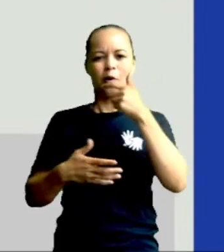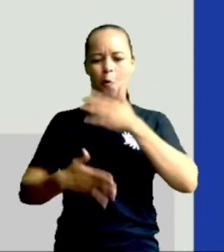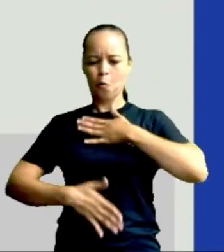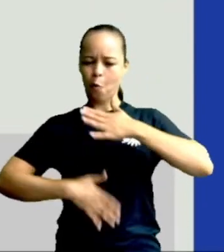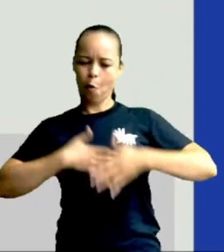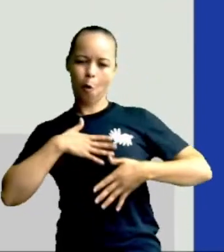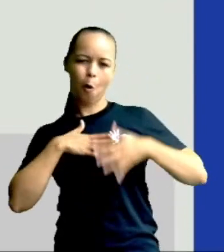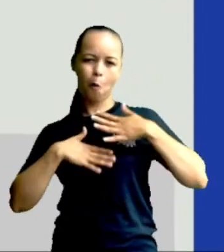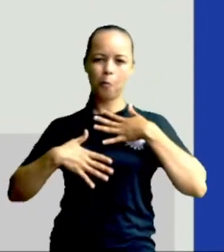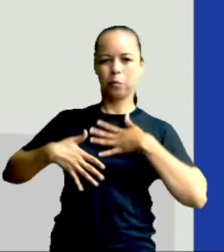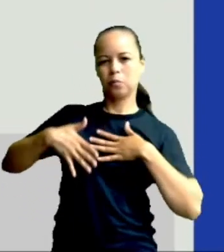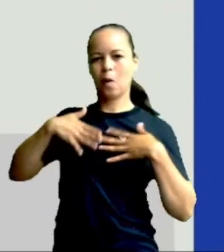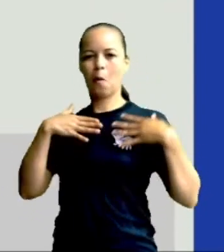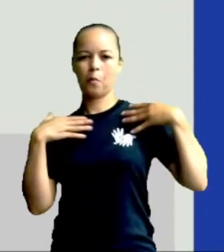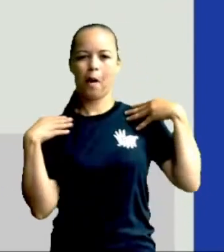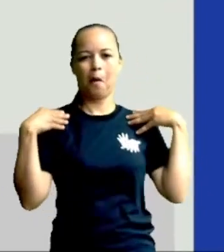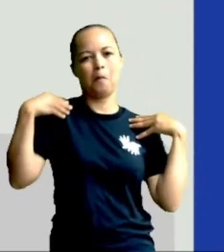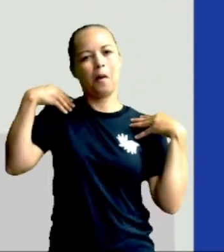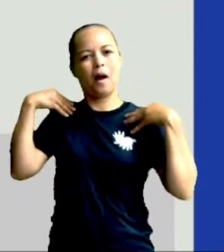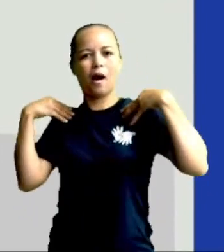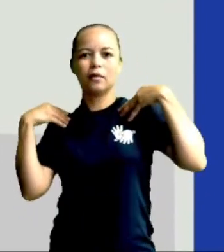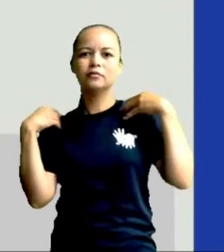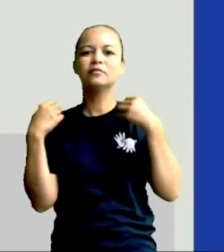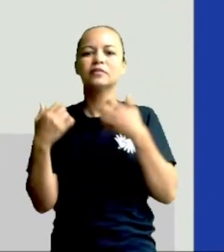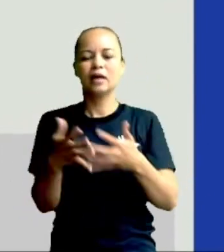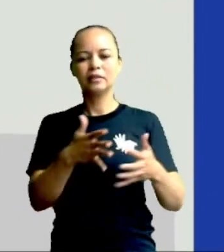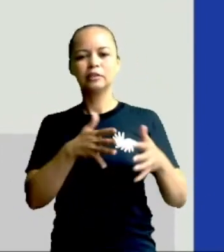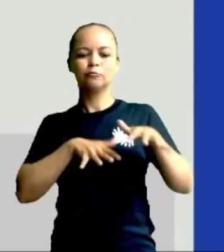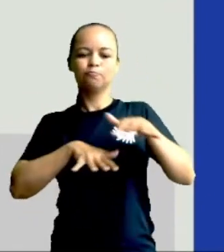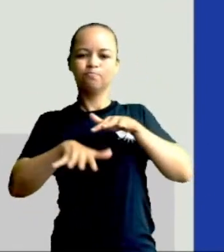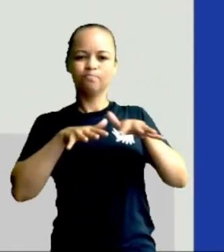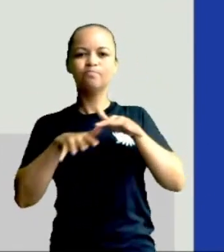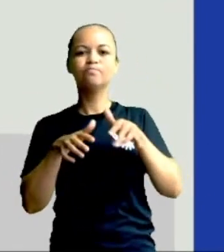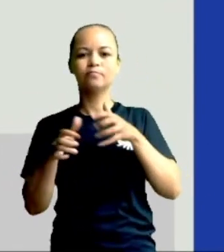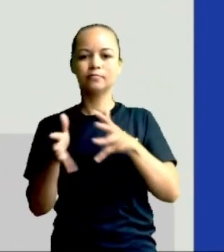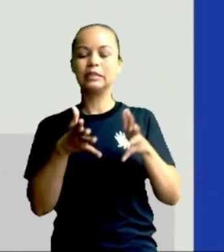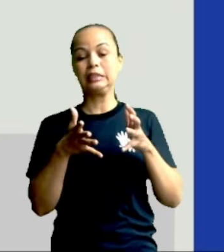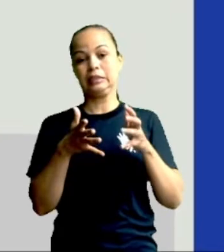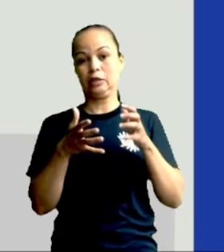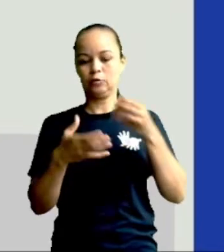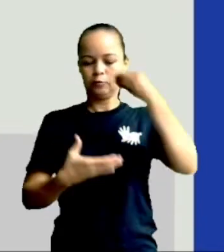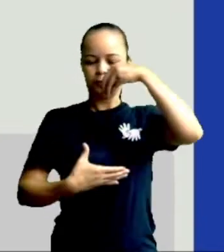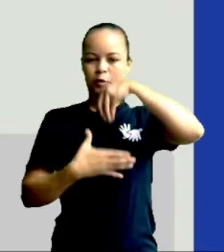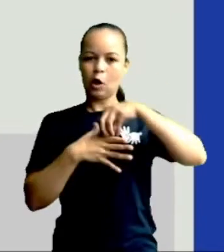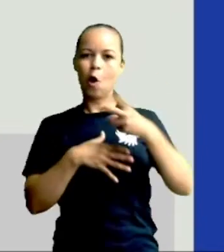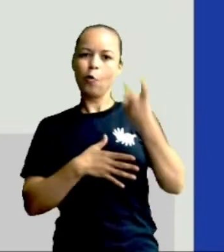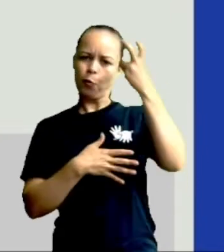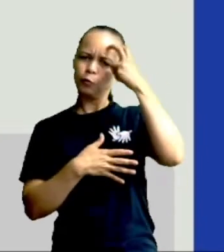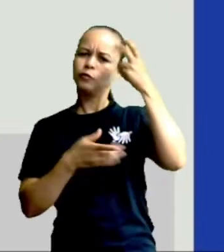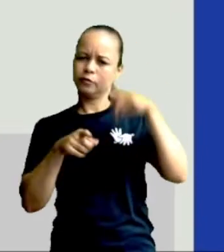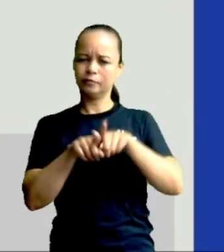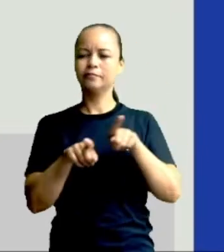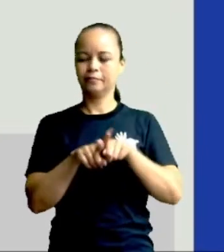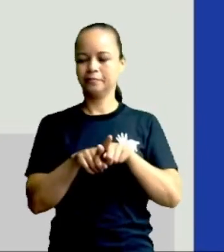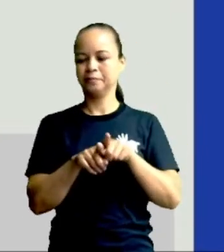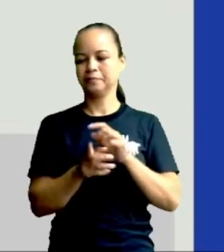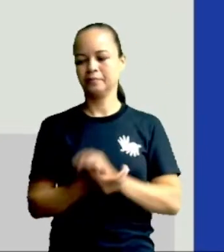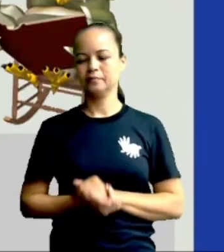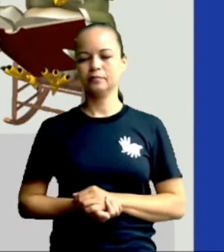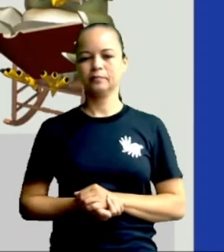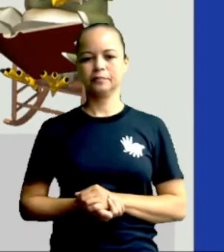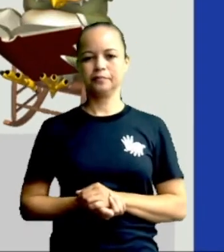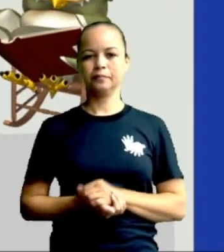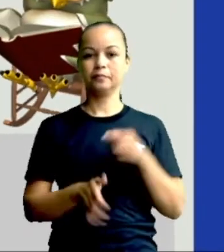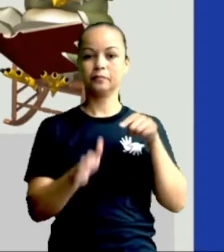o corpo, mexe com técnicas, mexe com o movimento, e isso a gente traz enraizado a nossa cultura também. Vamos lá, pra